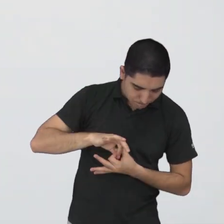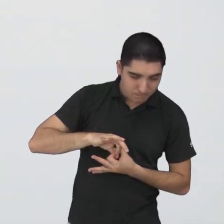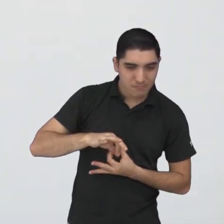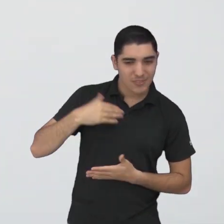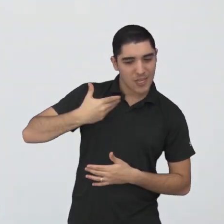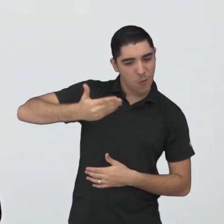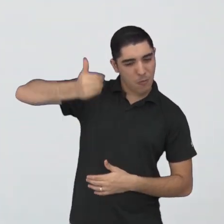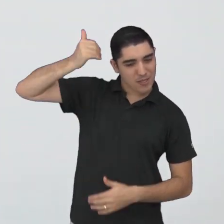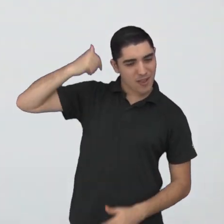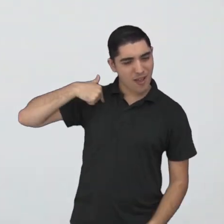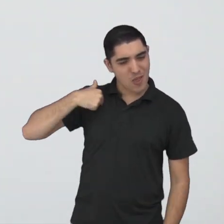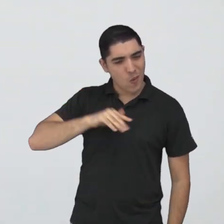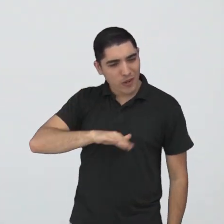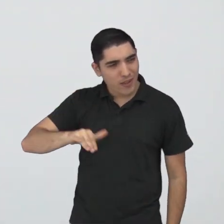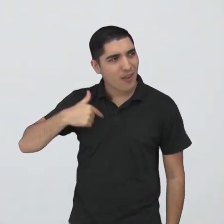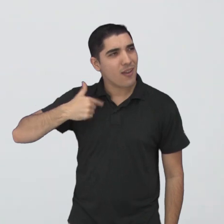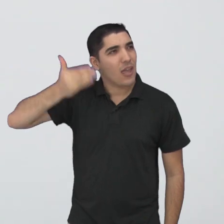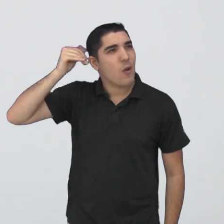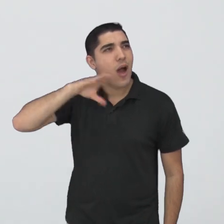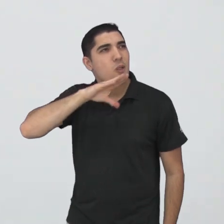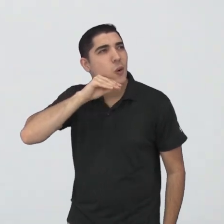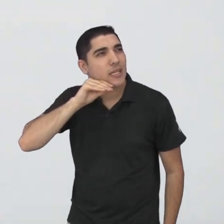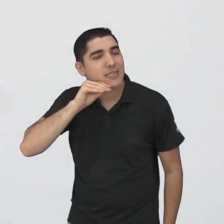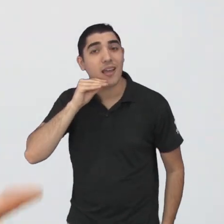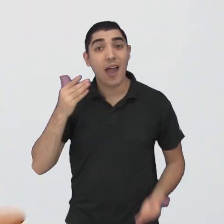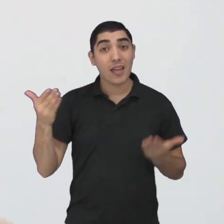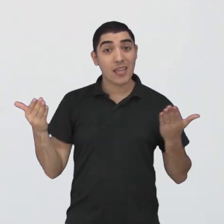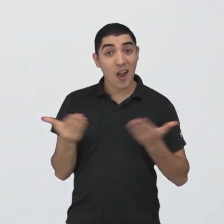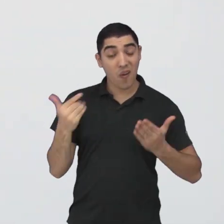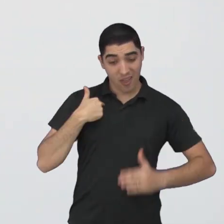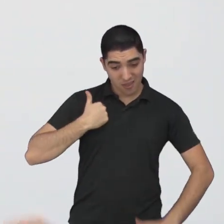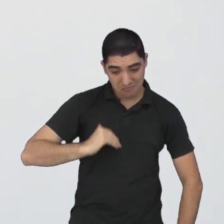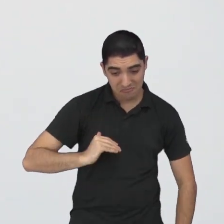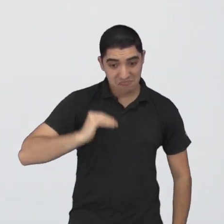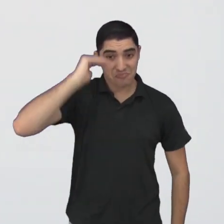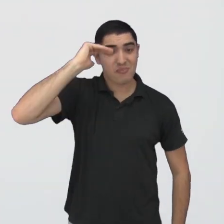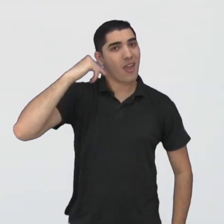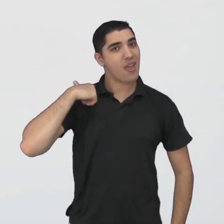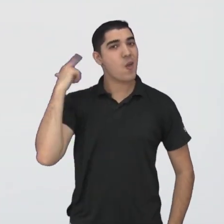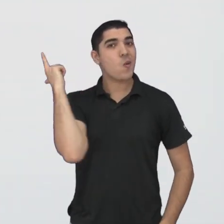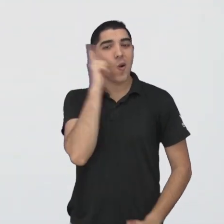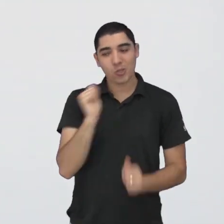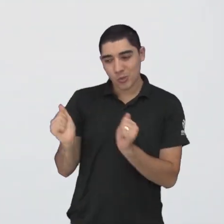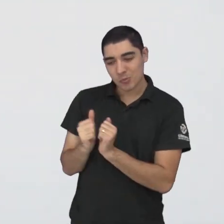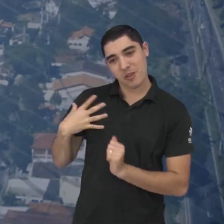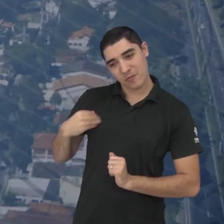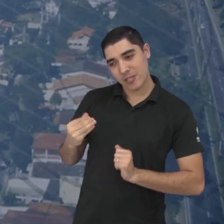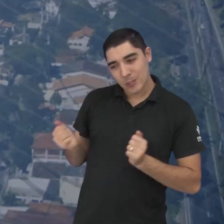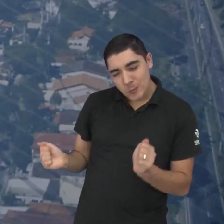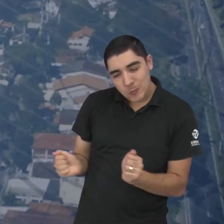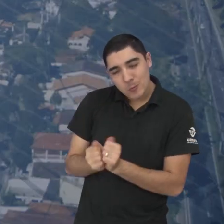adolescente, que eu posso realizar tudo o que eu já imaginei junto com a minha filha hoje.